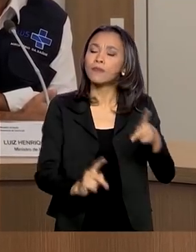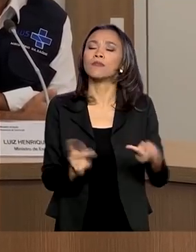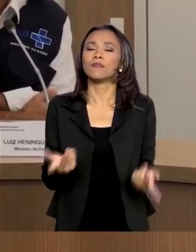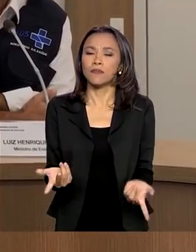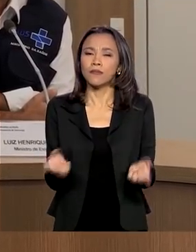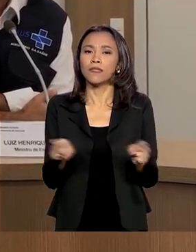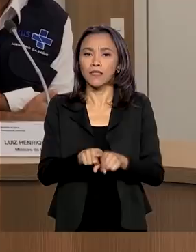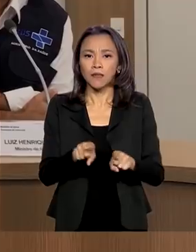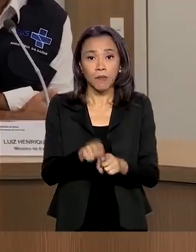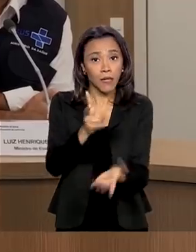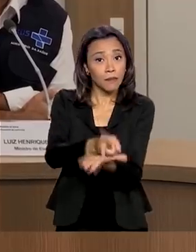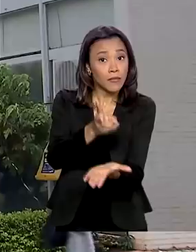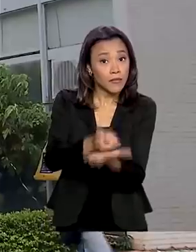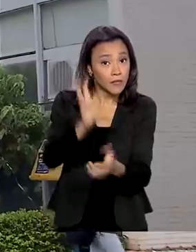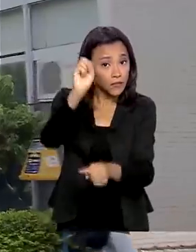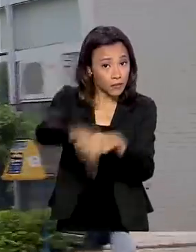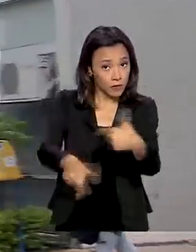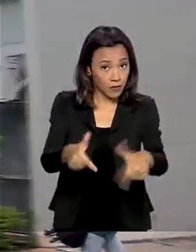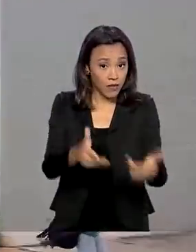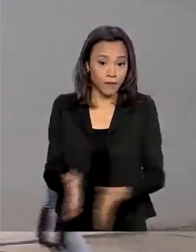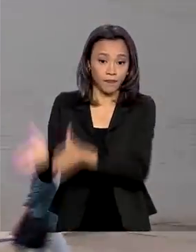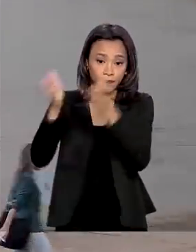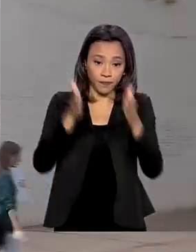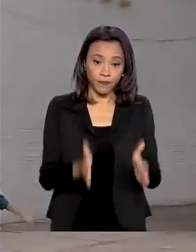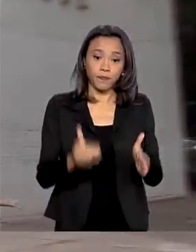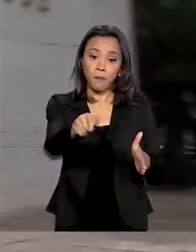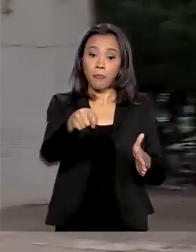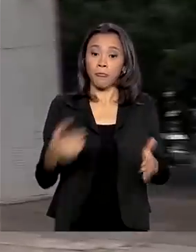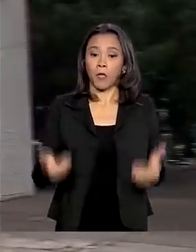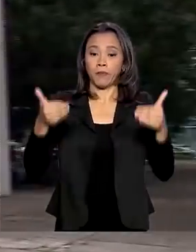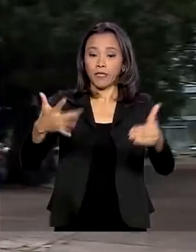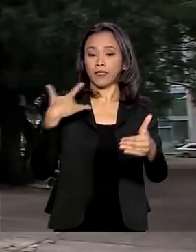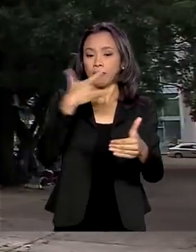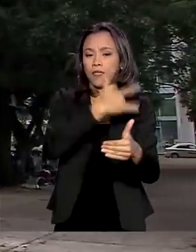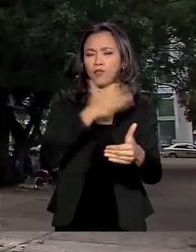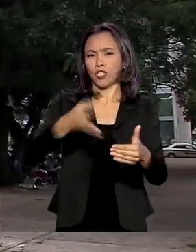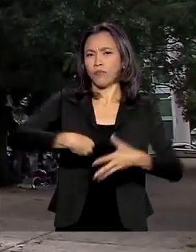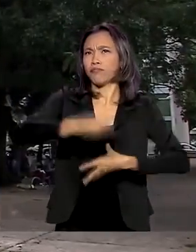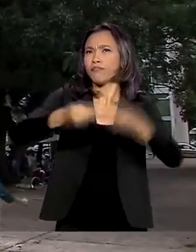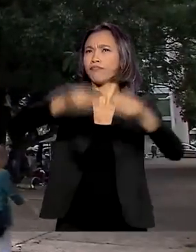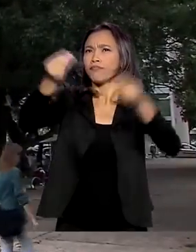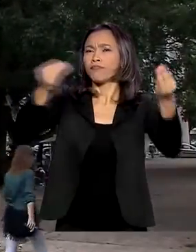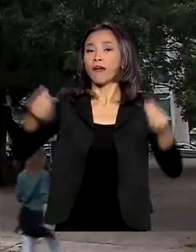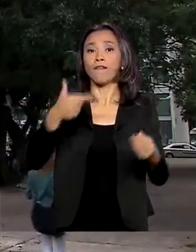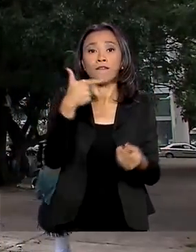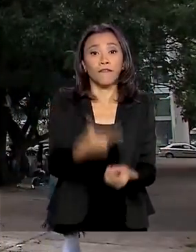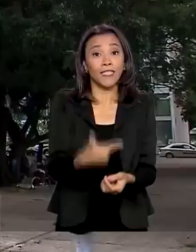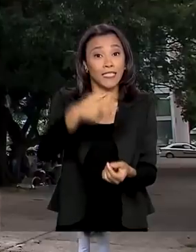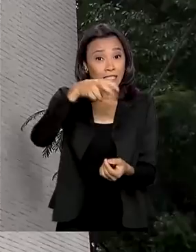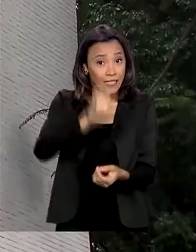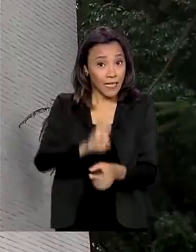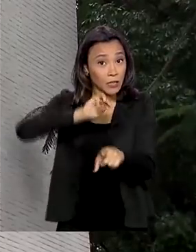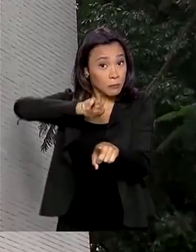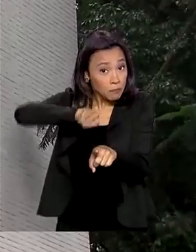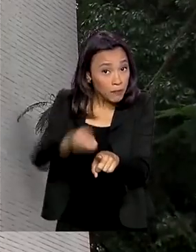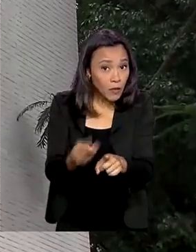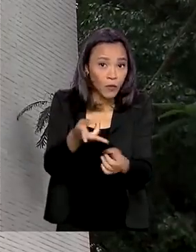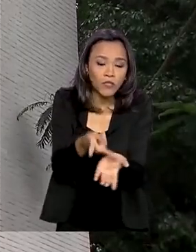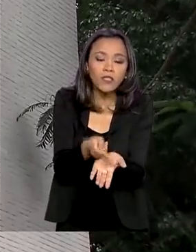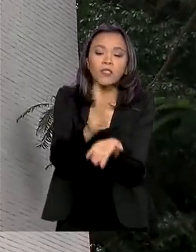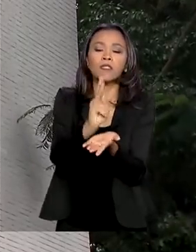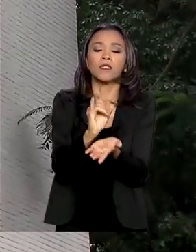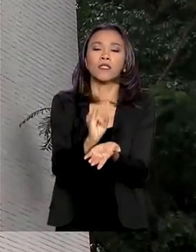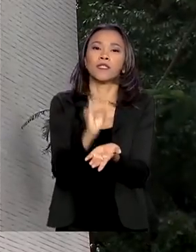a manutenção de empregos. O Ministério da Saúde já distribuiu 27 milhões de kits de